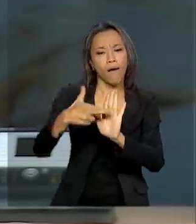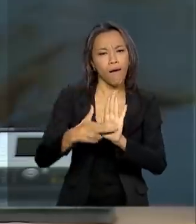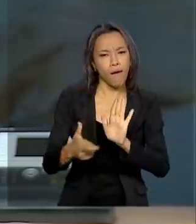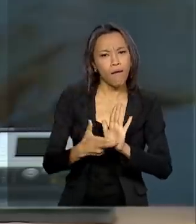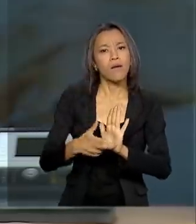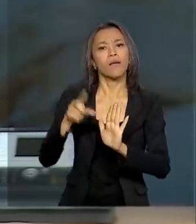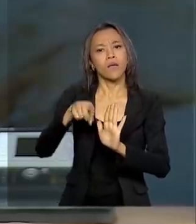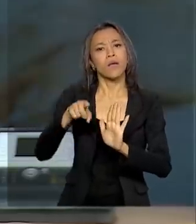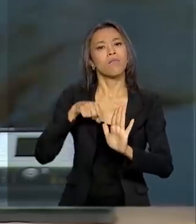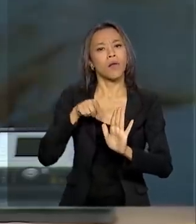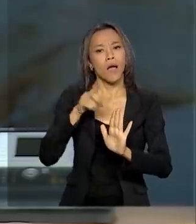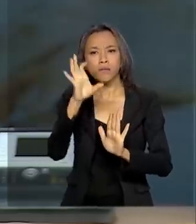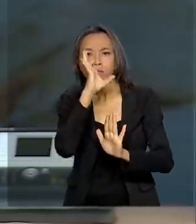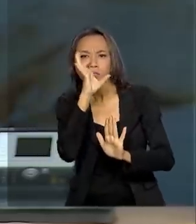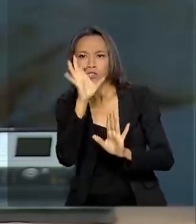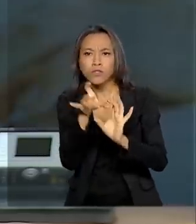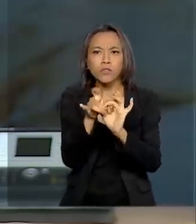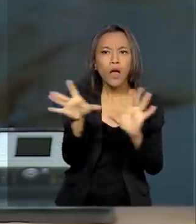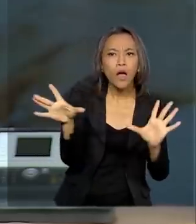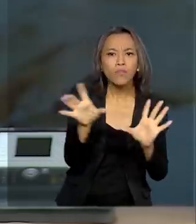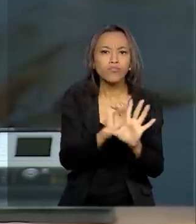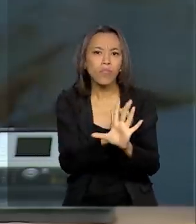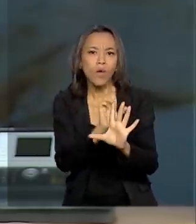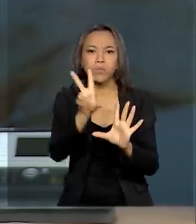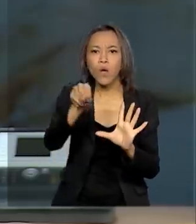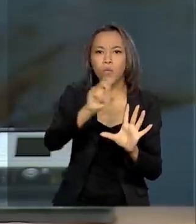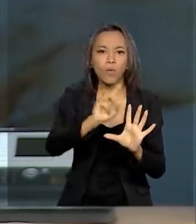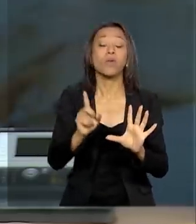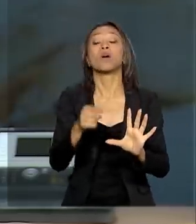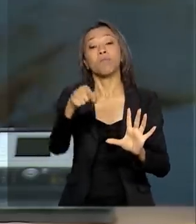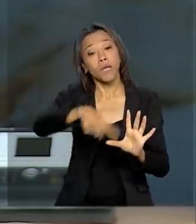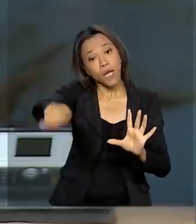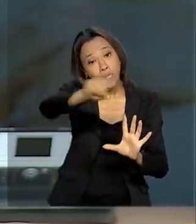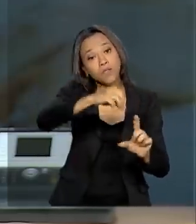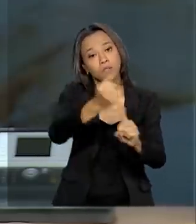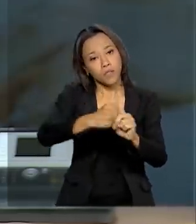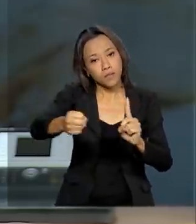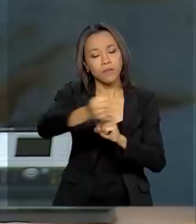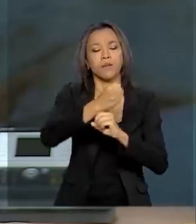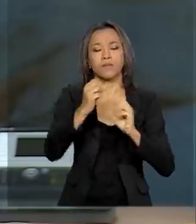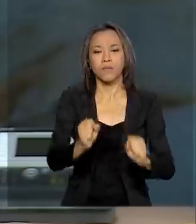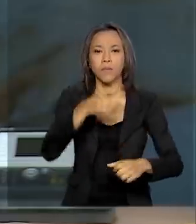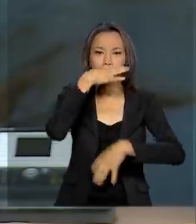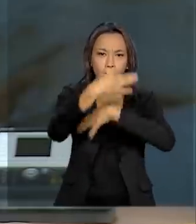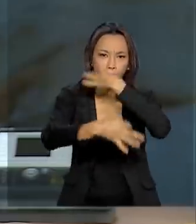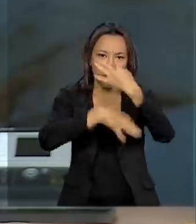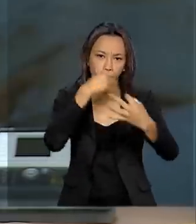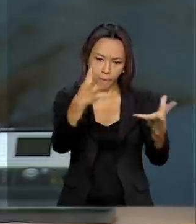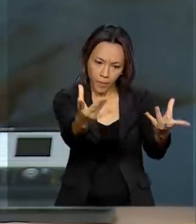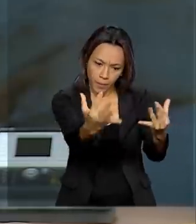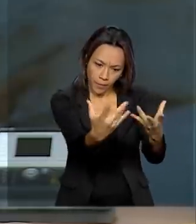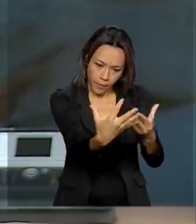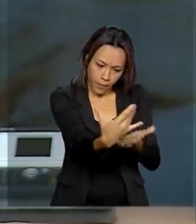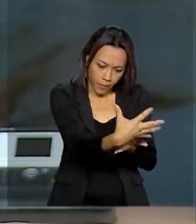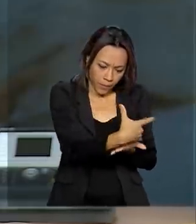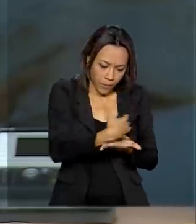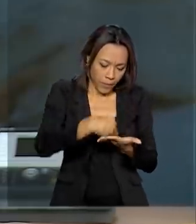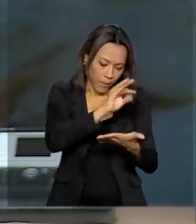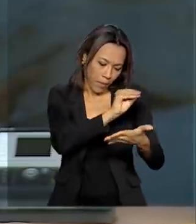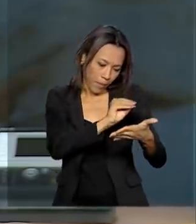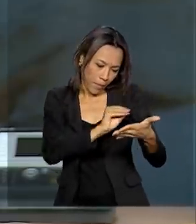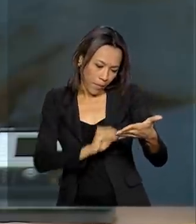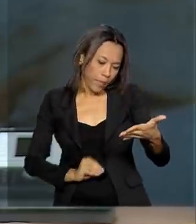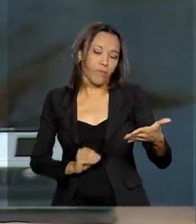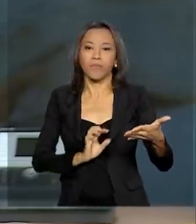colocamos em consulta pública para que a sociedade pudesse formalmente se manifestar. E depois, aí fica tudo registrado, público e